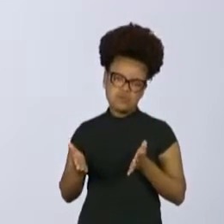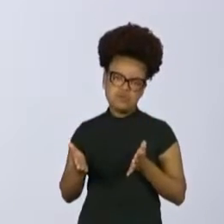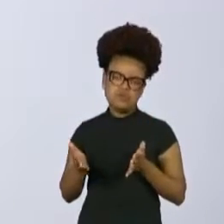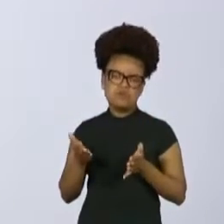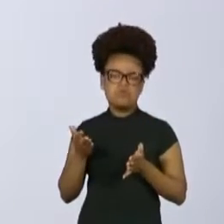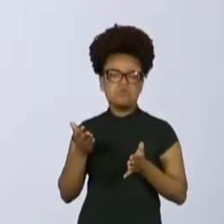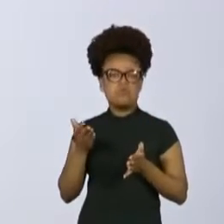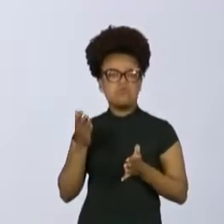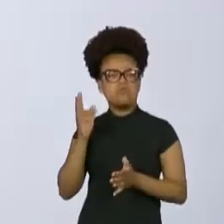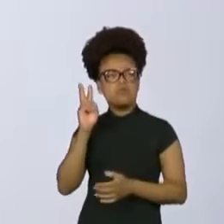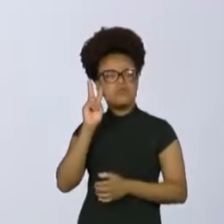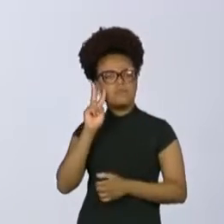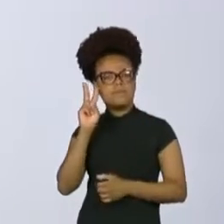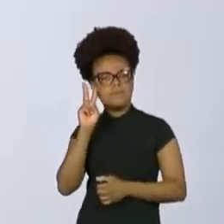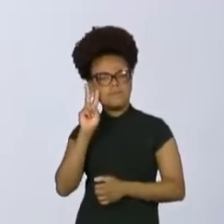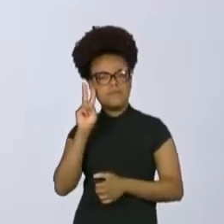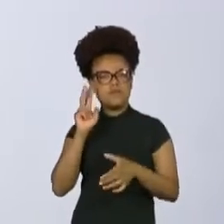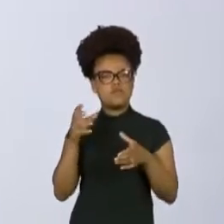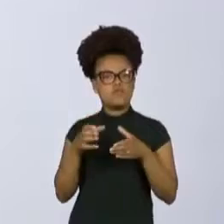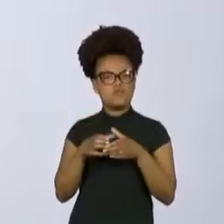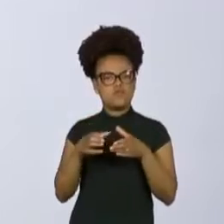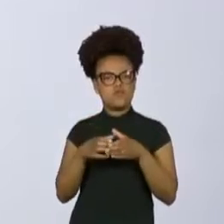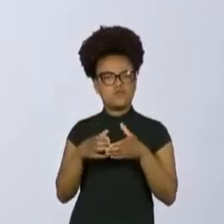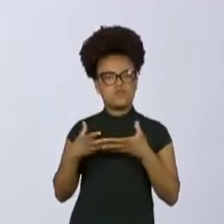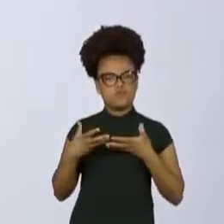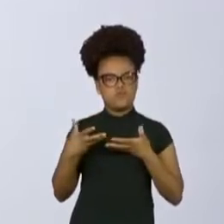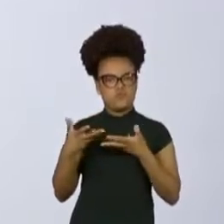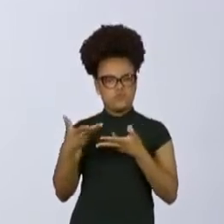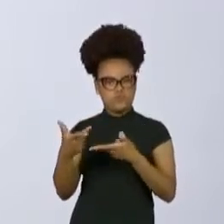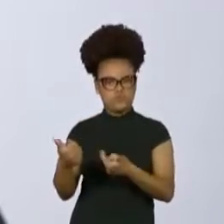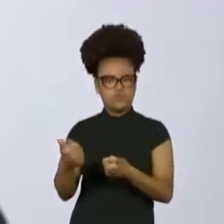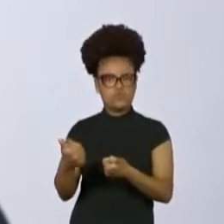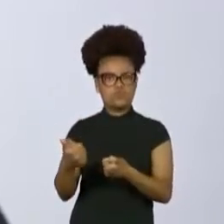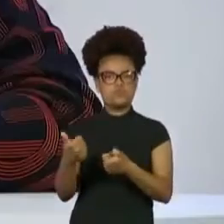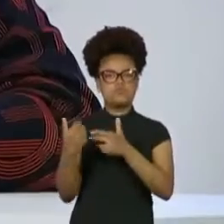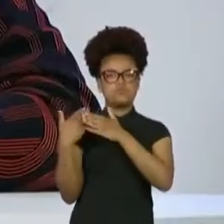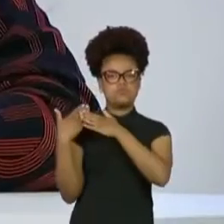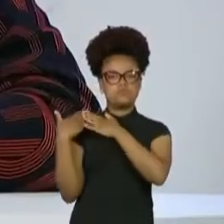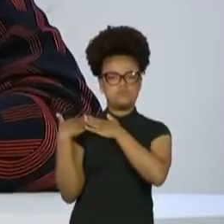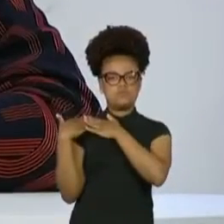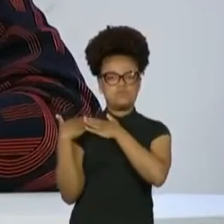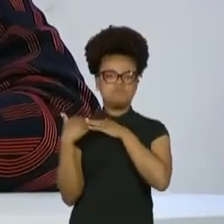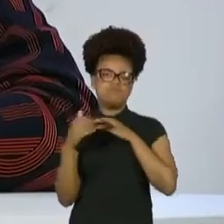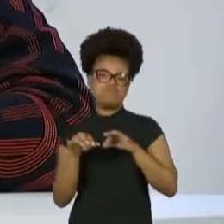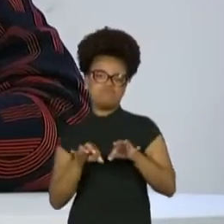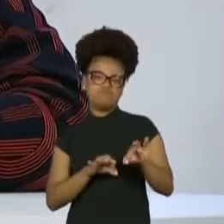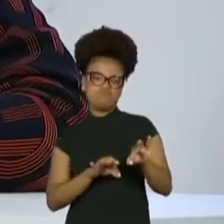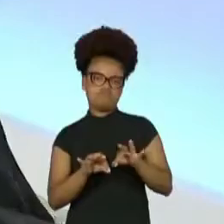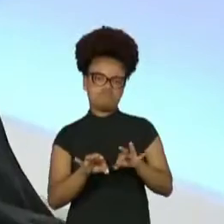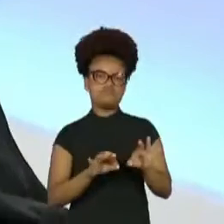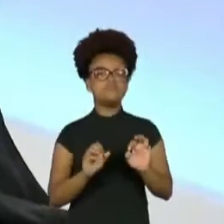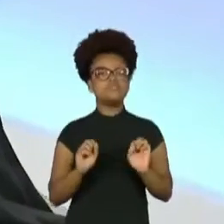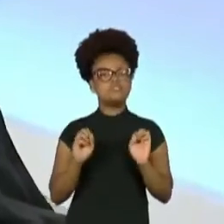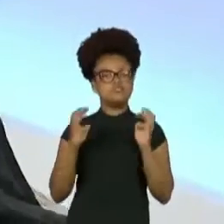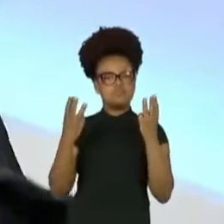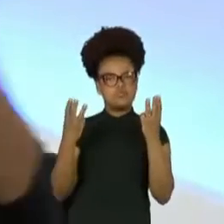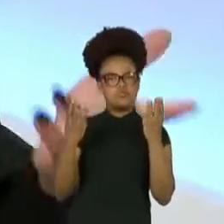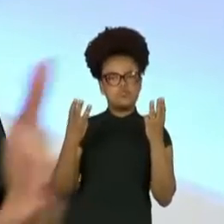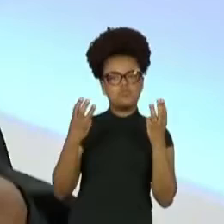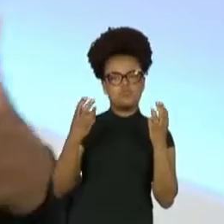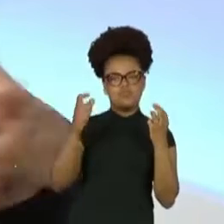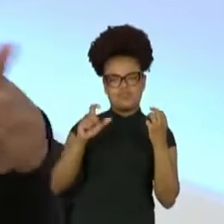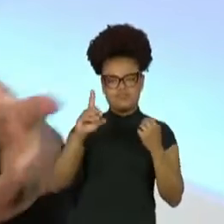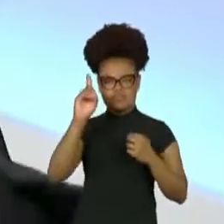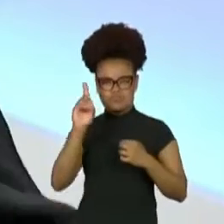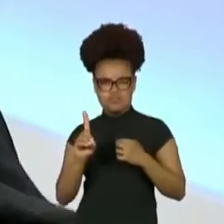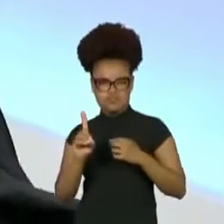dirigir um show intimista e tal, e eu falei, mas não é a minha praia, não, mas você